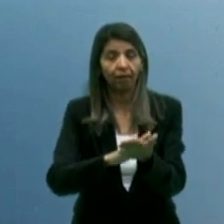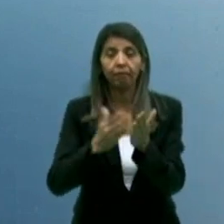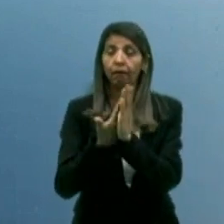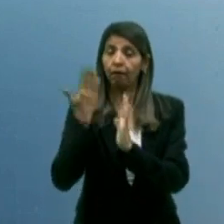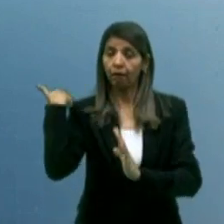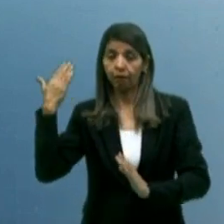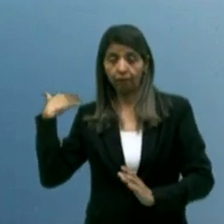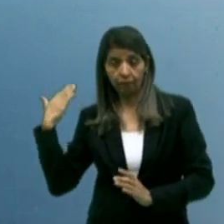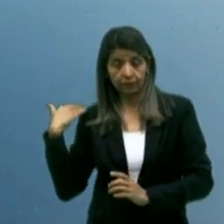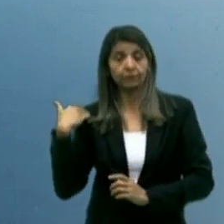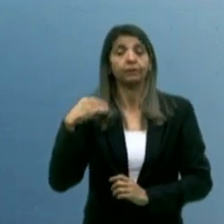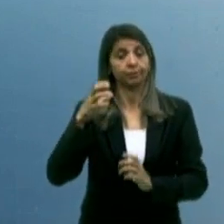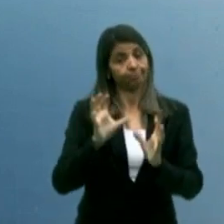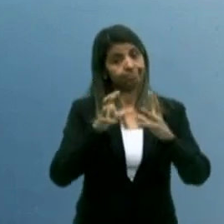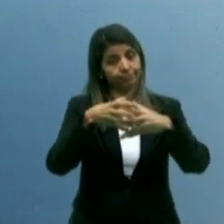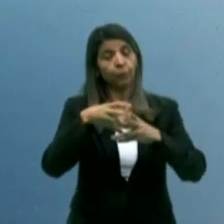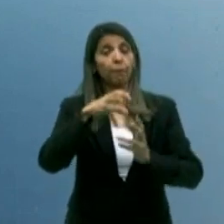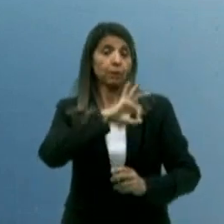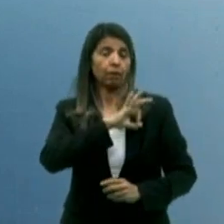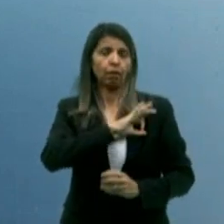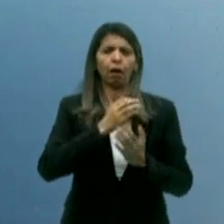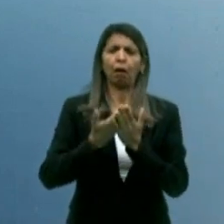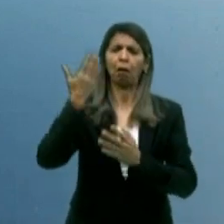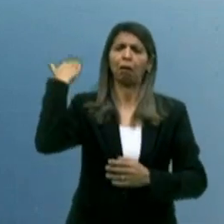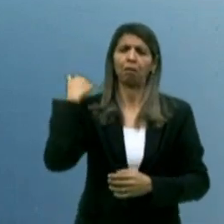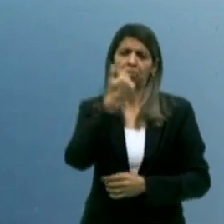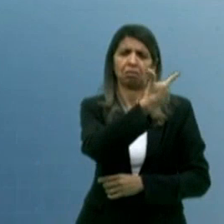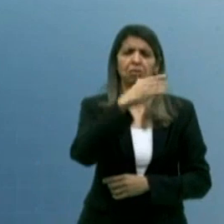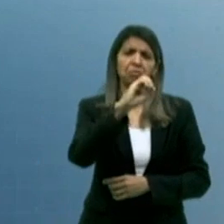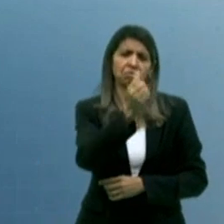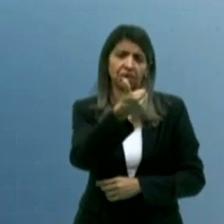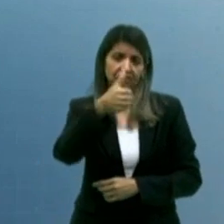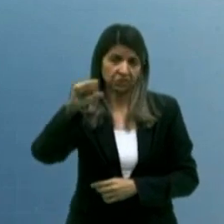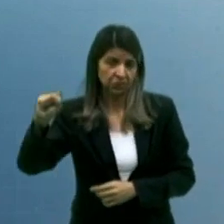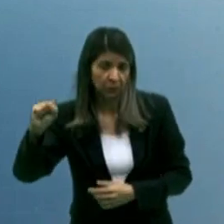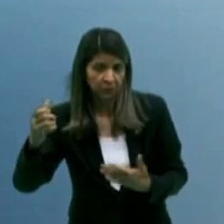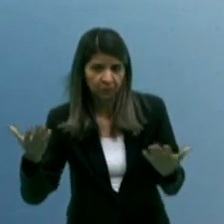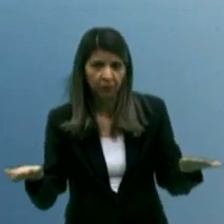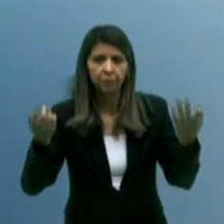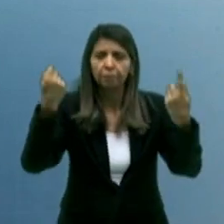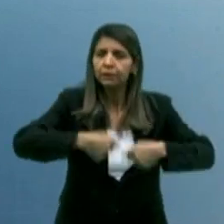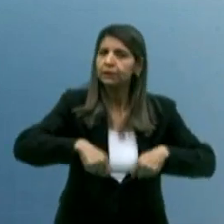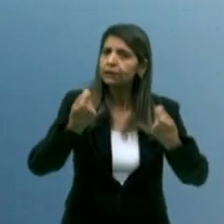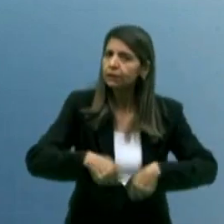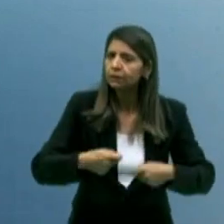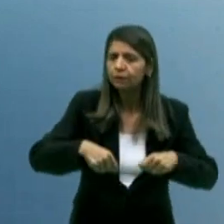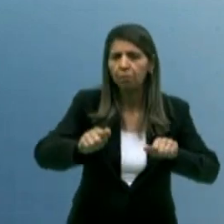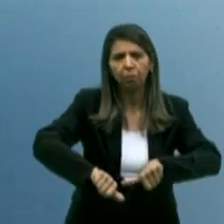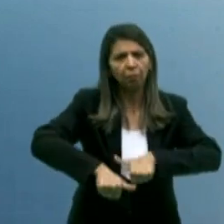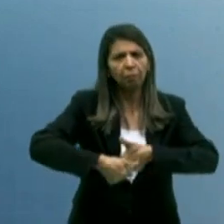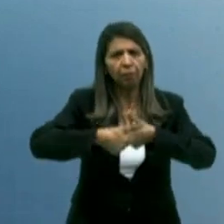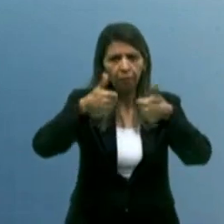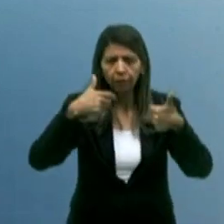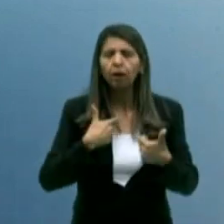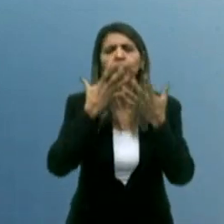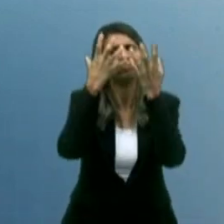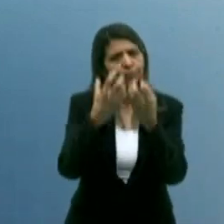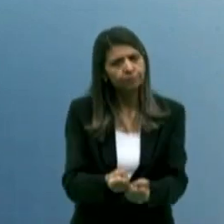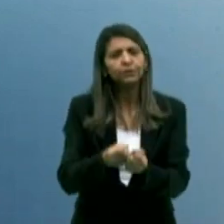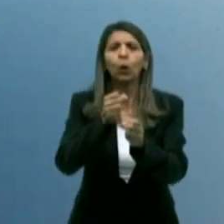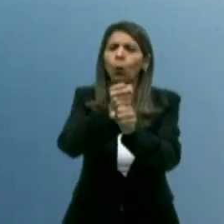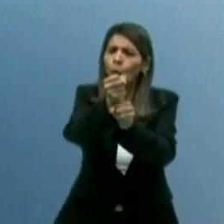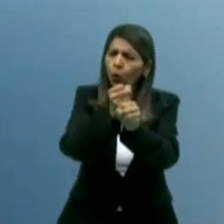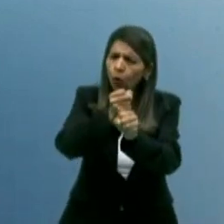2018. E não é dessa forma que se faz segurança. Não é dessa forma atual. Nós precisamos realizar, aumentar esse contingente. o meu compromisso